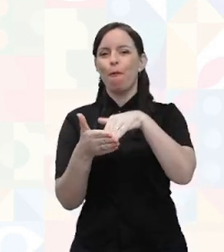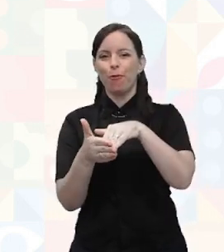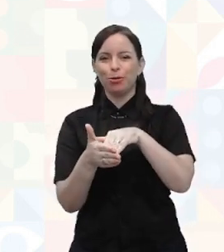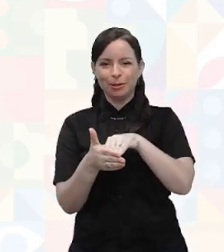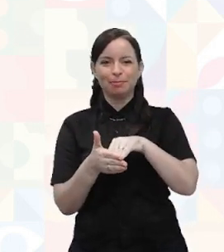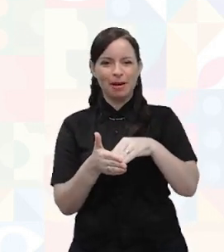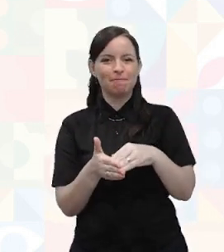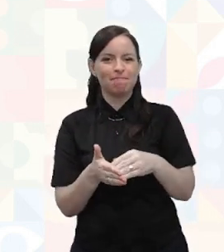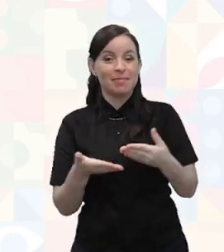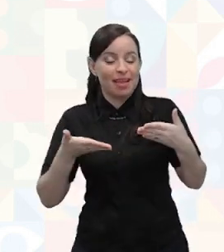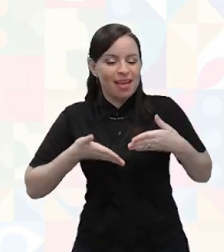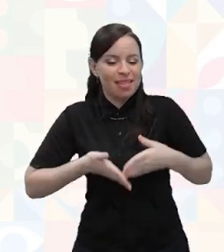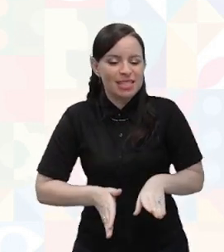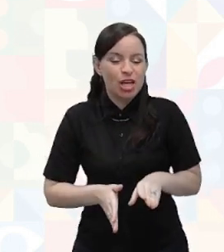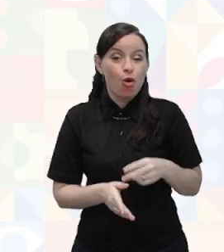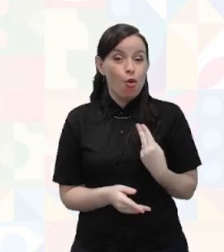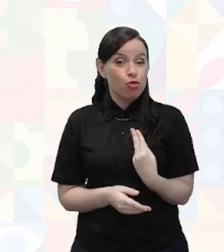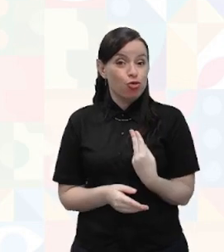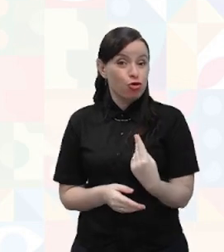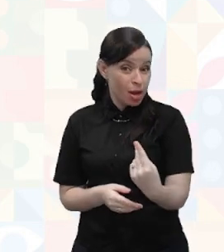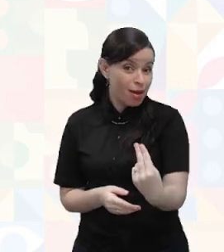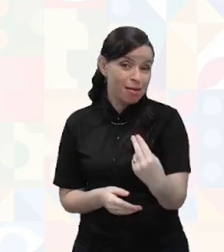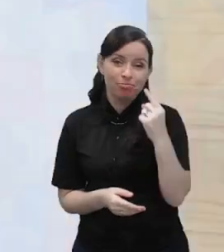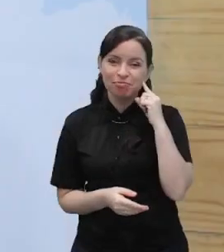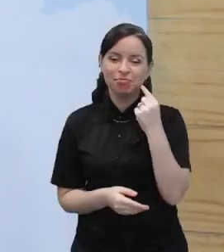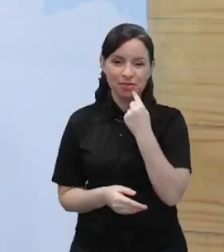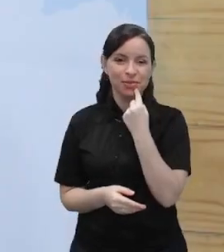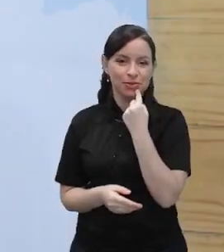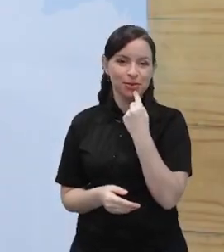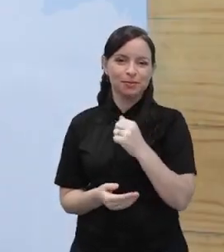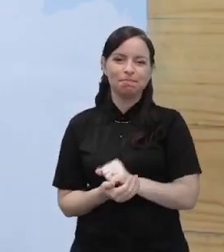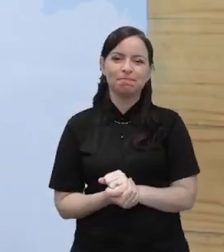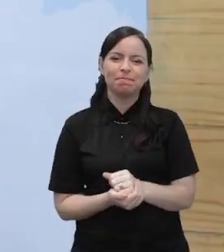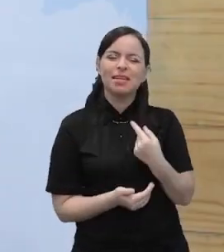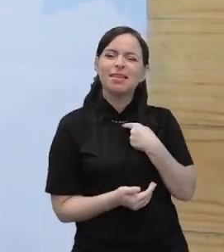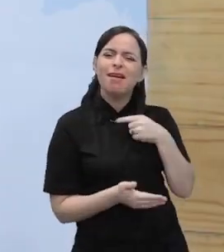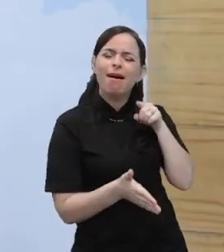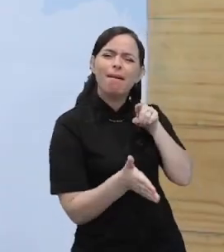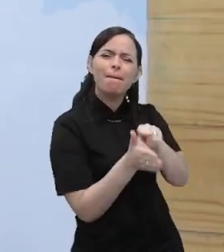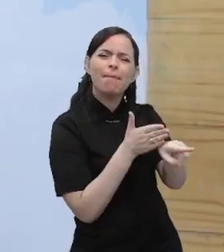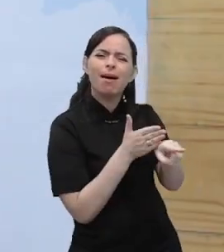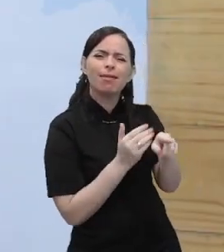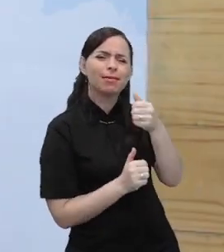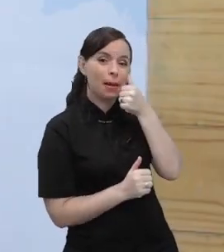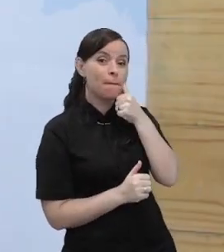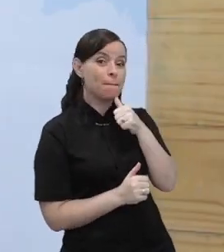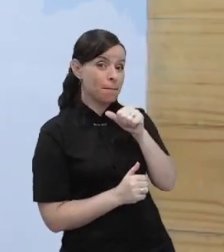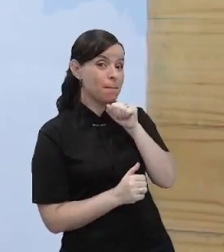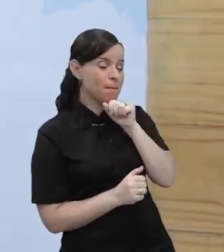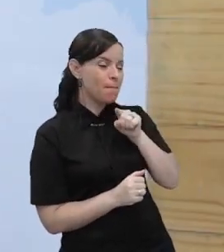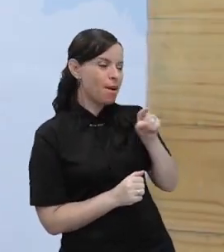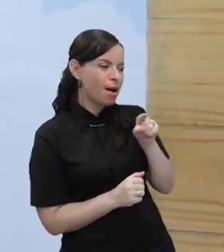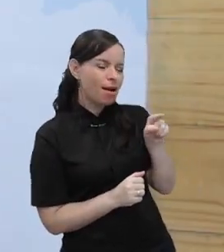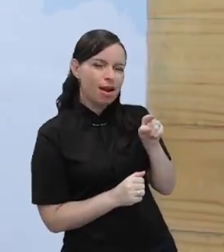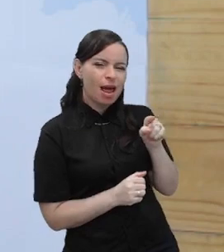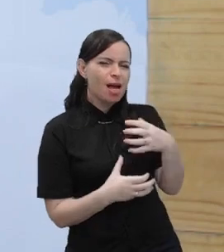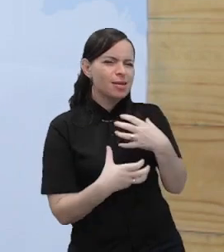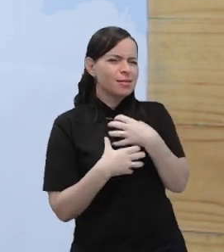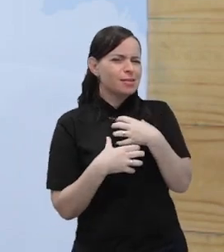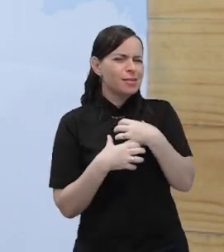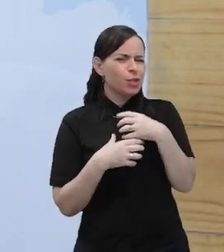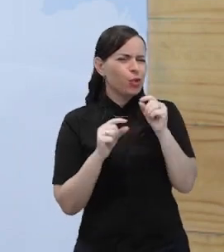Já pensou que interessante? E aí eu perguntei para essa mãe, quando ela estava nessa oitava gestação, qual era o sentimento